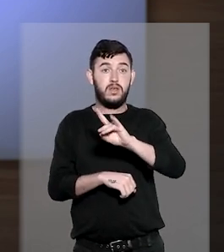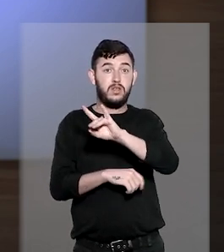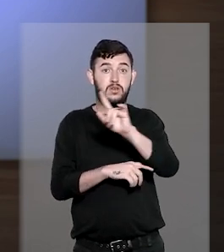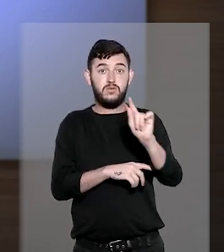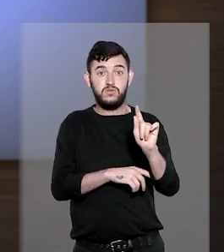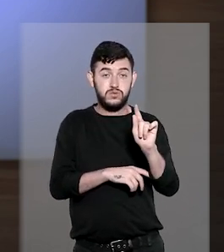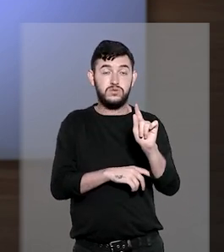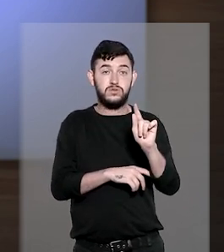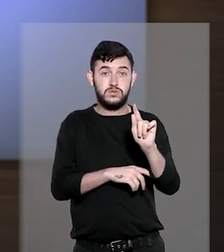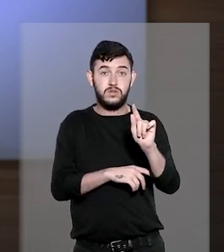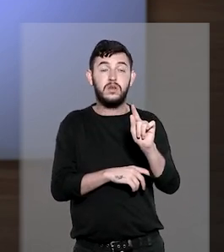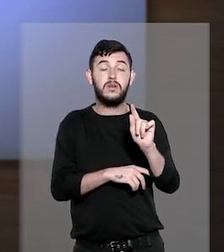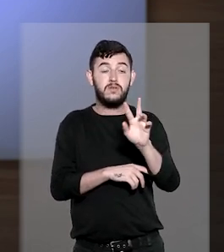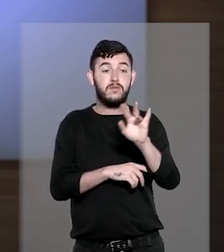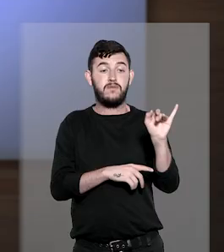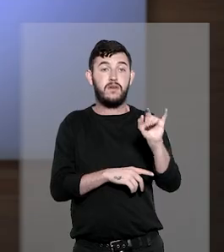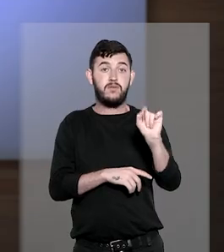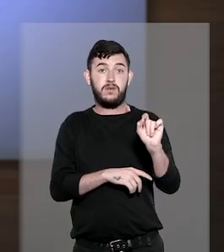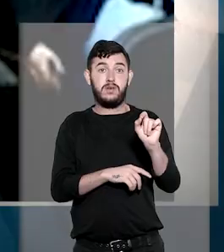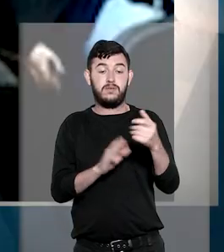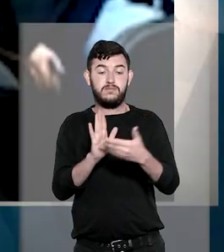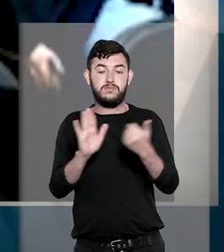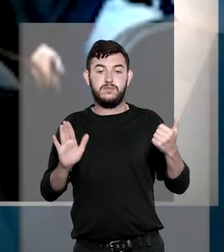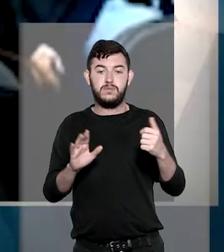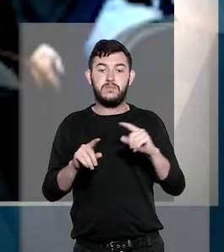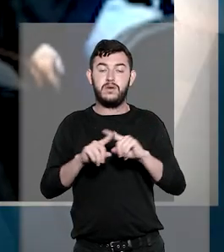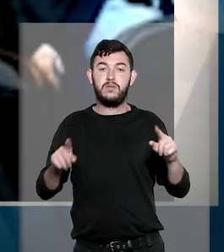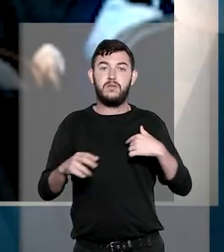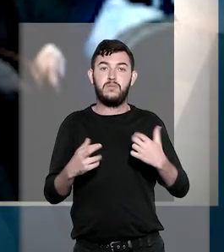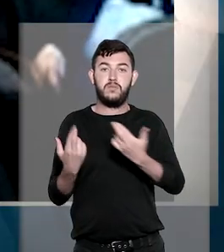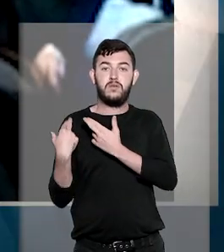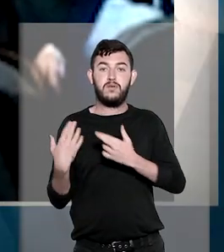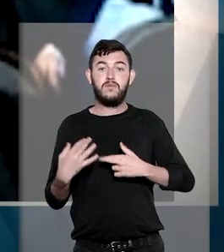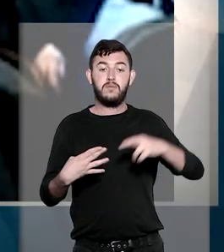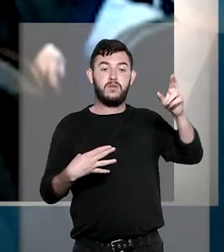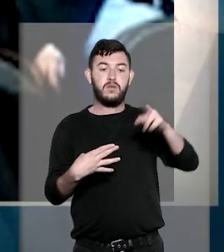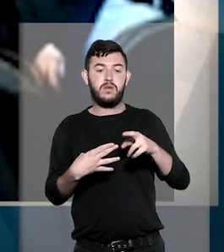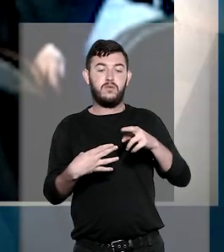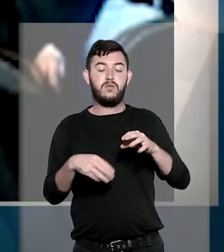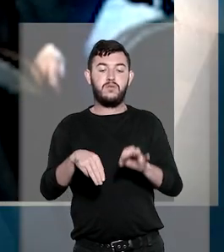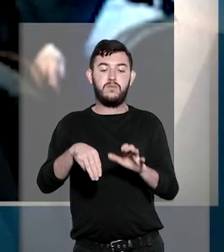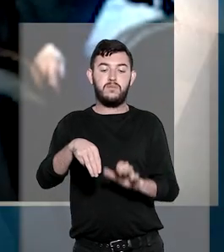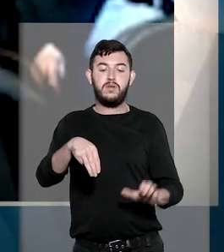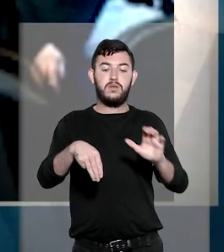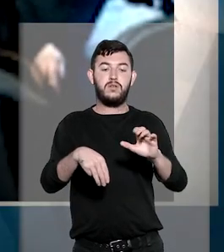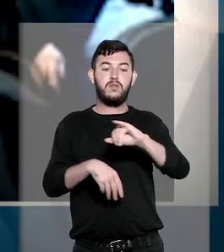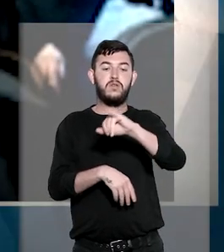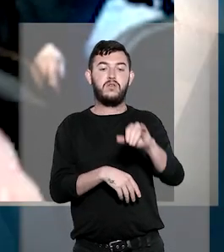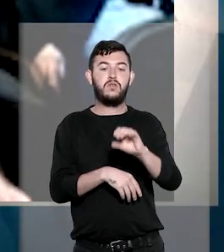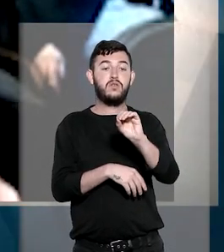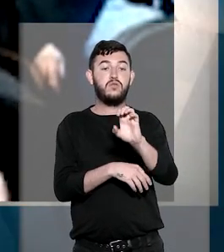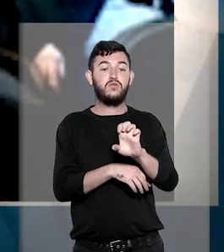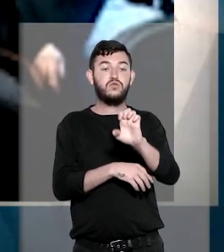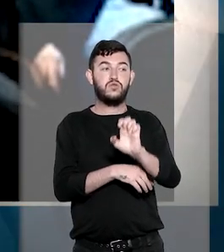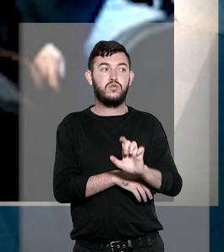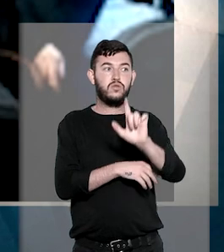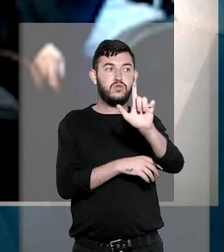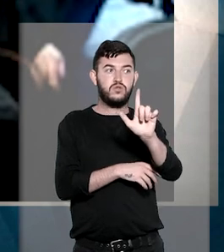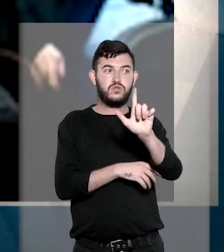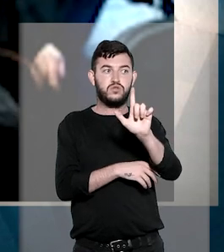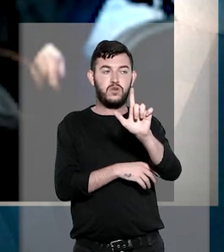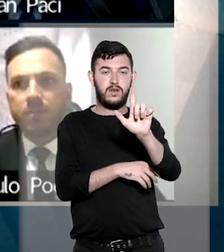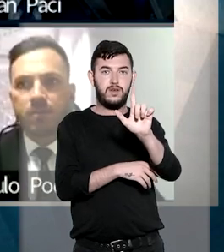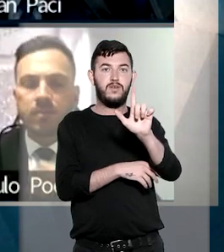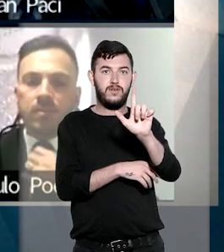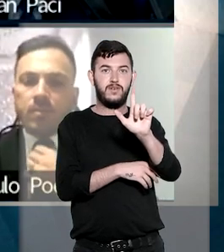essa fração de dia deverá ser desprezada. Para o relator do Recurso Repetitivo, ministro Joel Ilan Passiornik, a medida